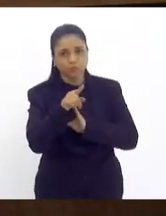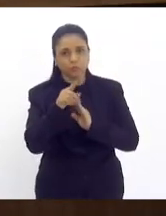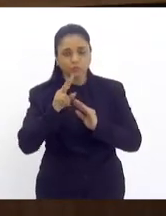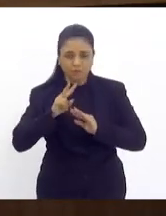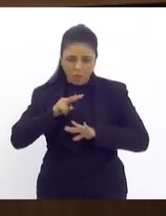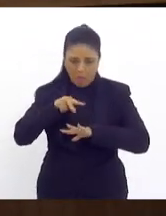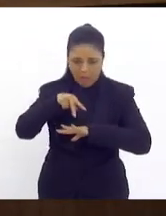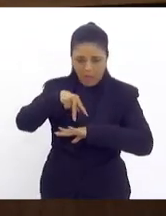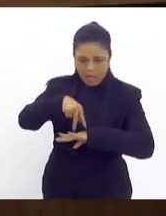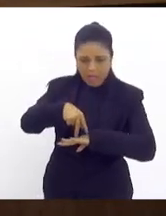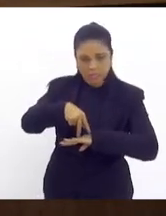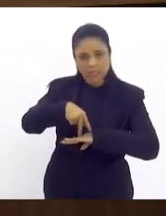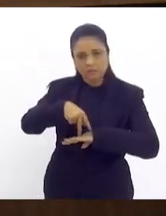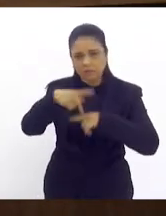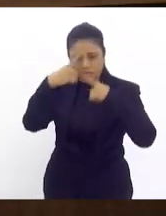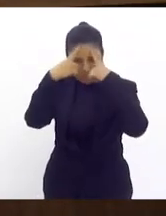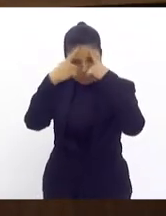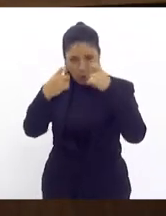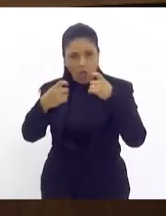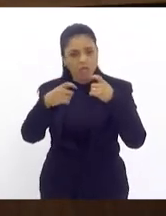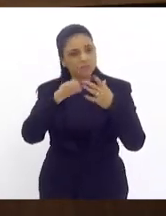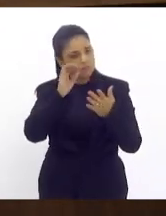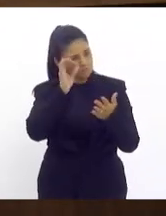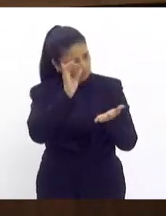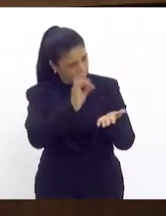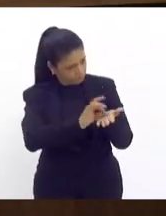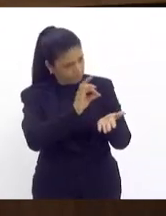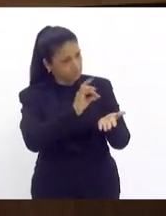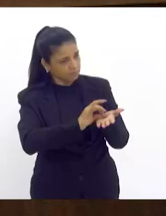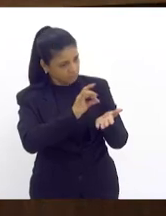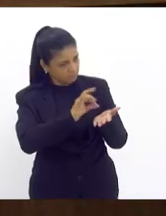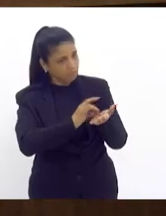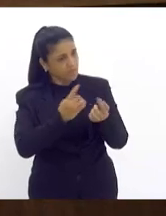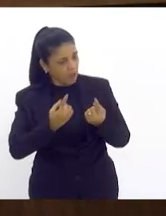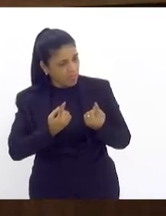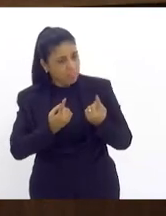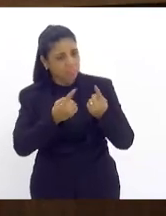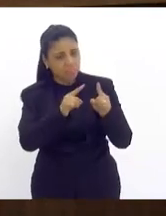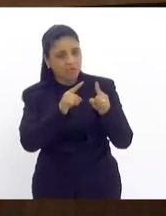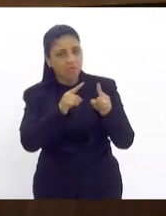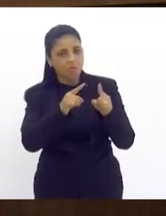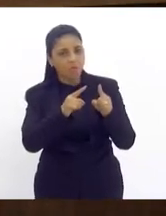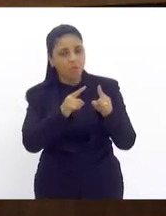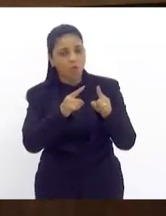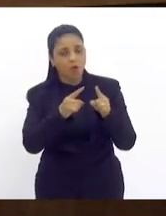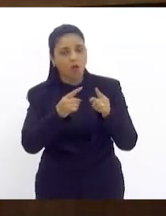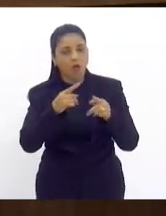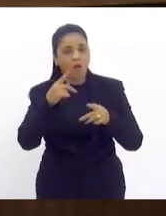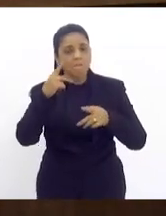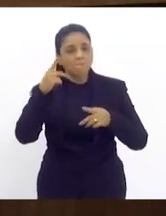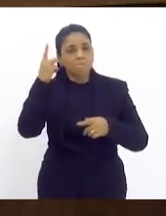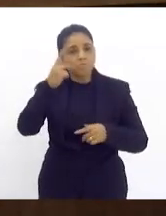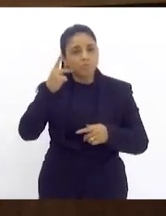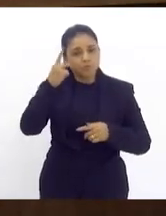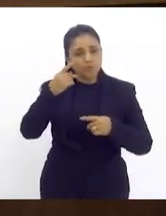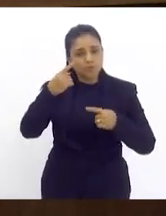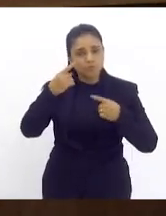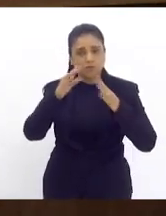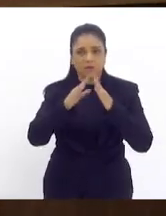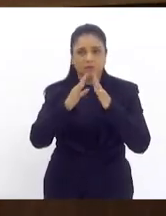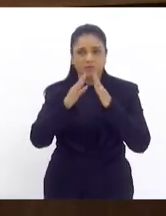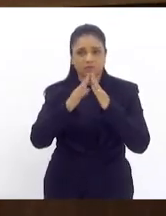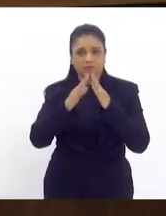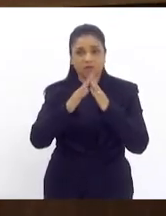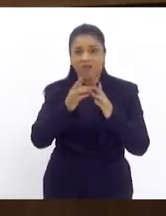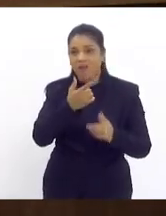plenário exato deputada atacou a política atacou a política habitacional a gente há 20